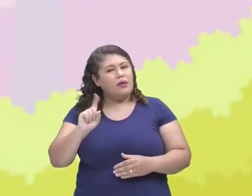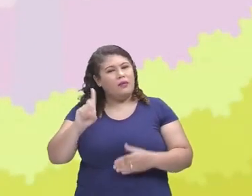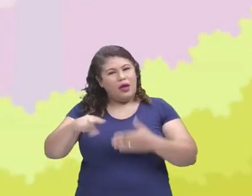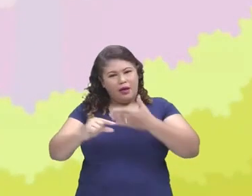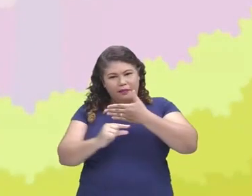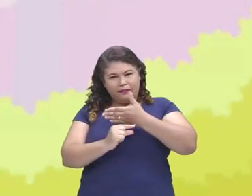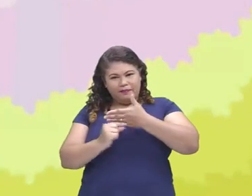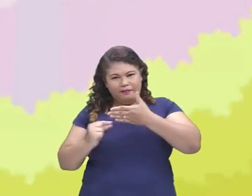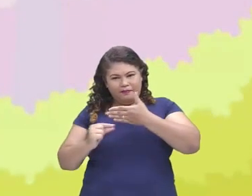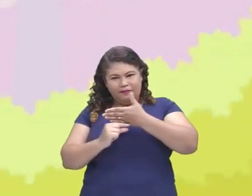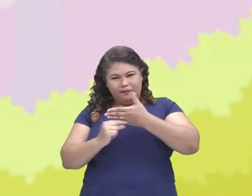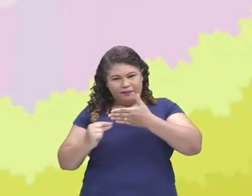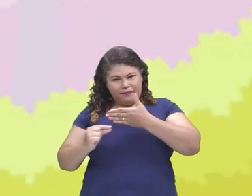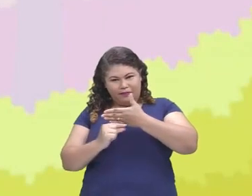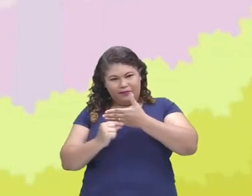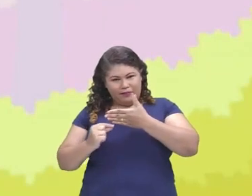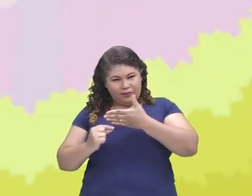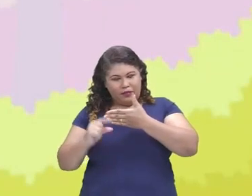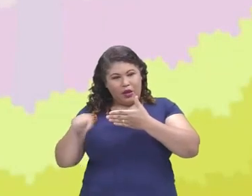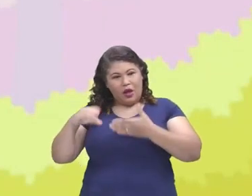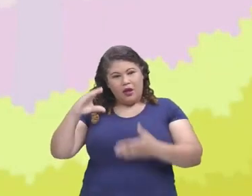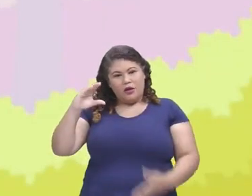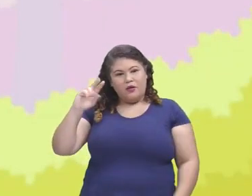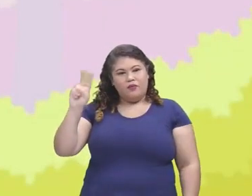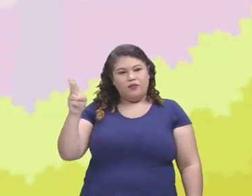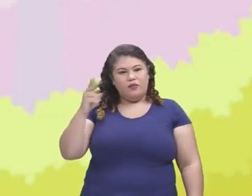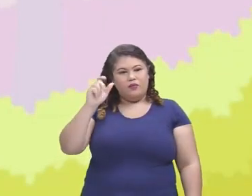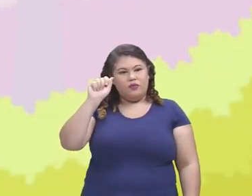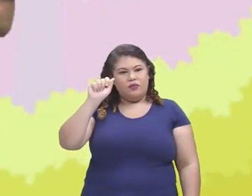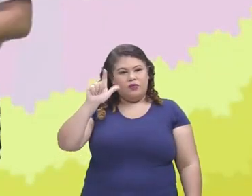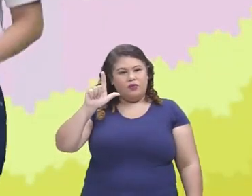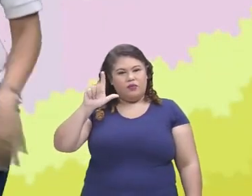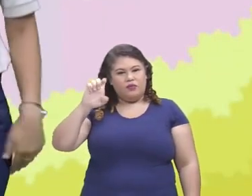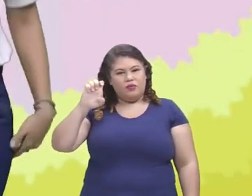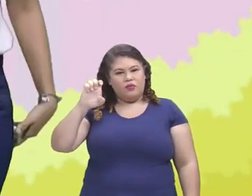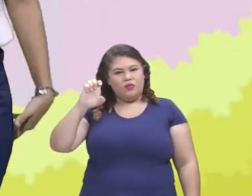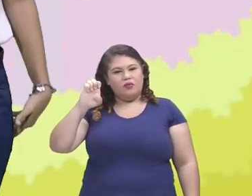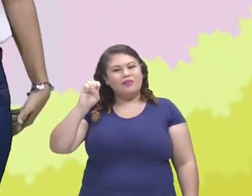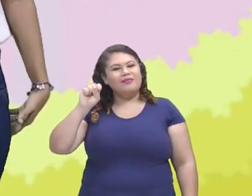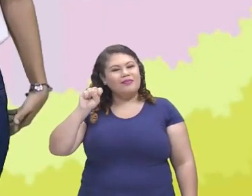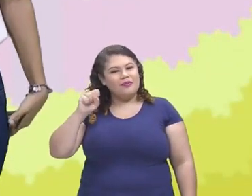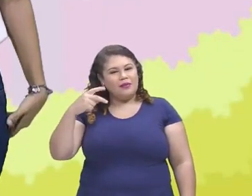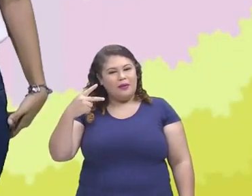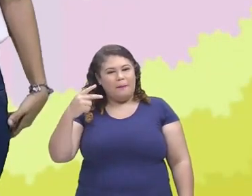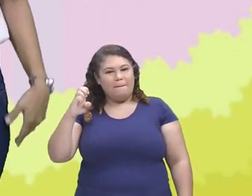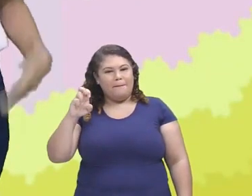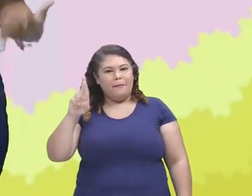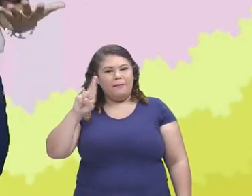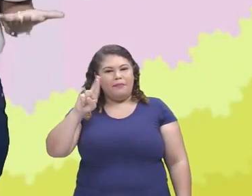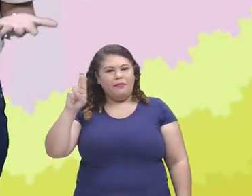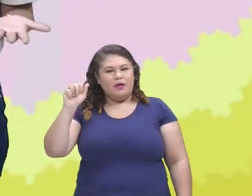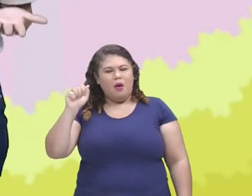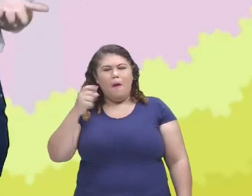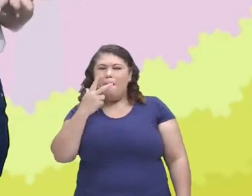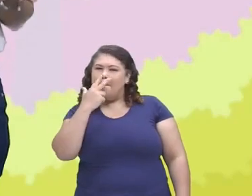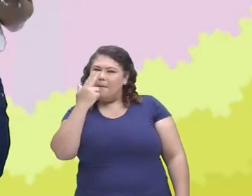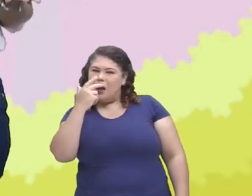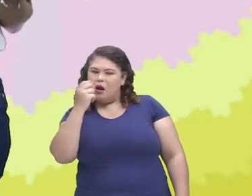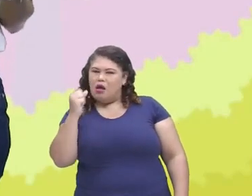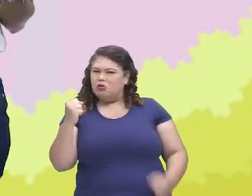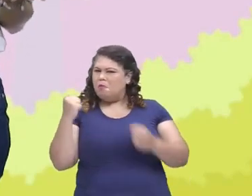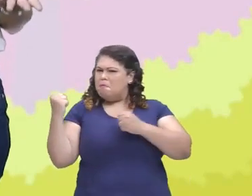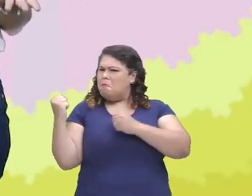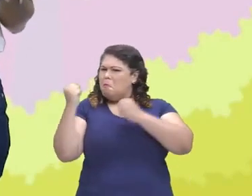Charles Perrault. Olha só como ele é todo poderoso, não é mesmo? Então, este